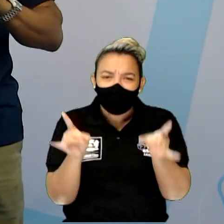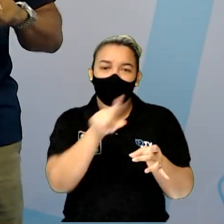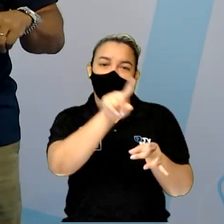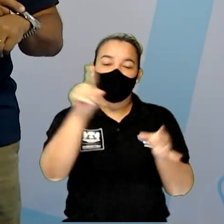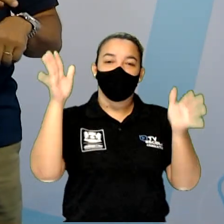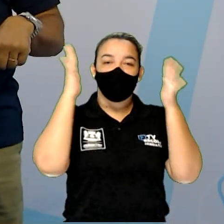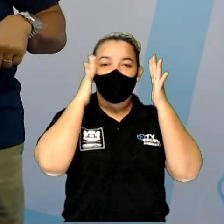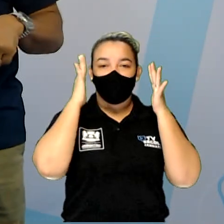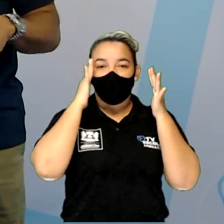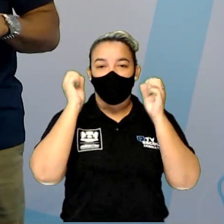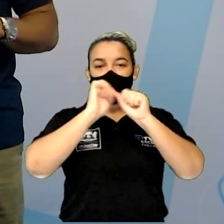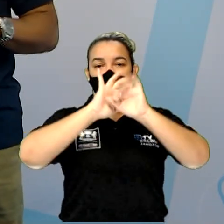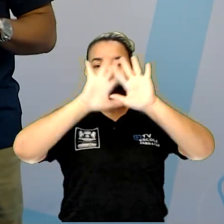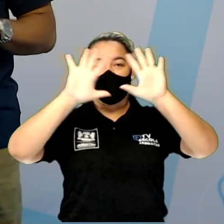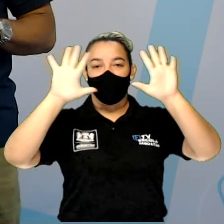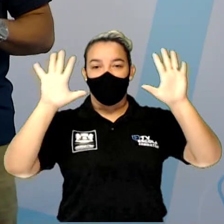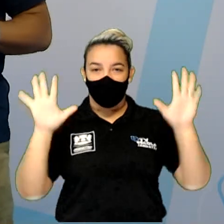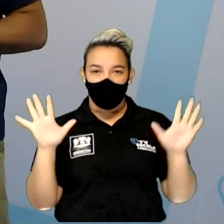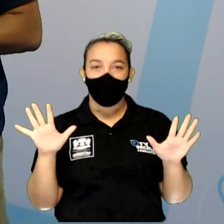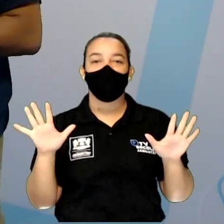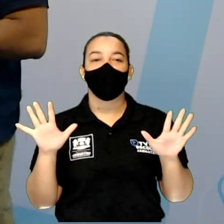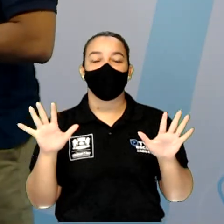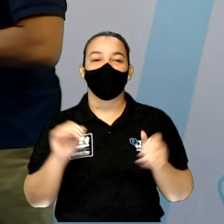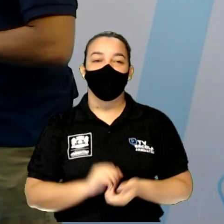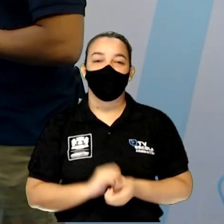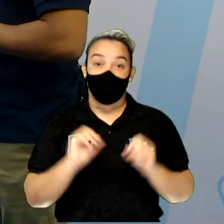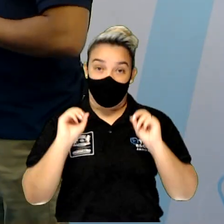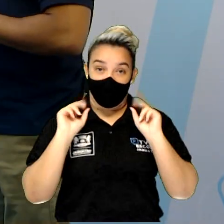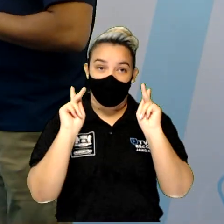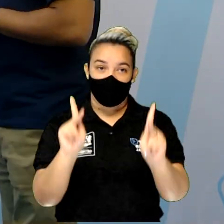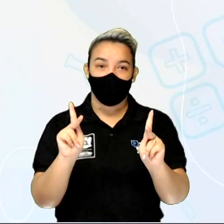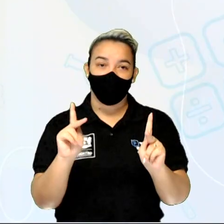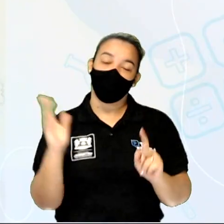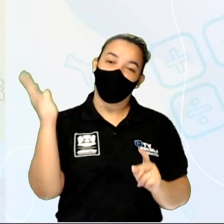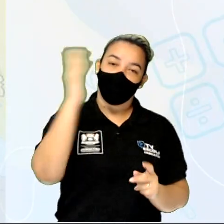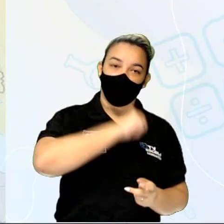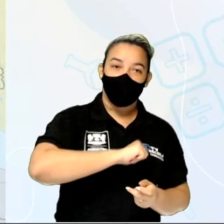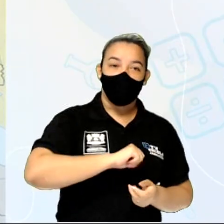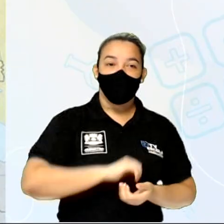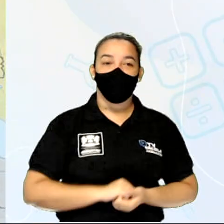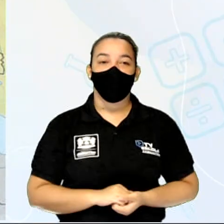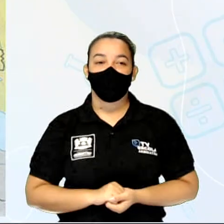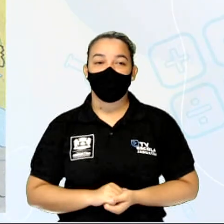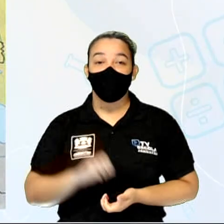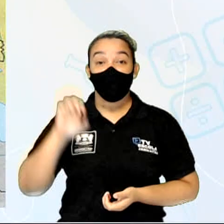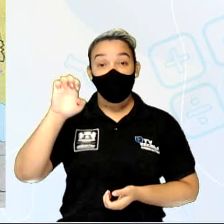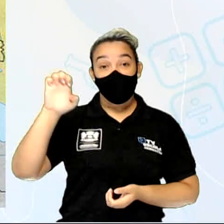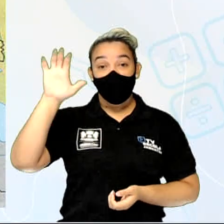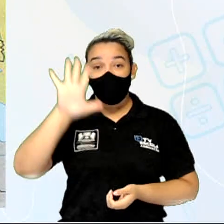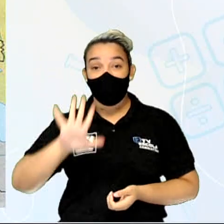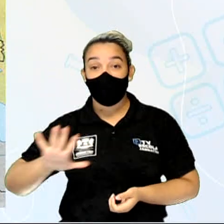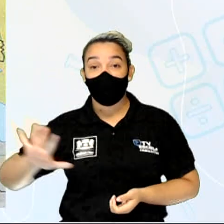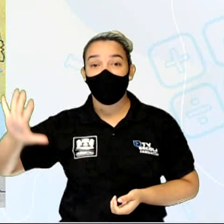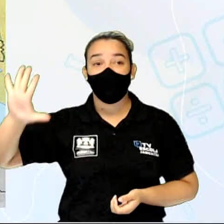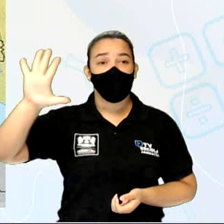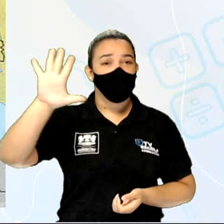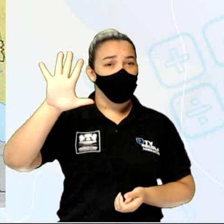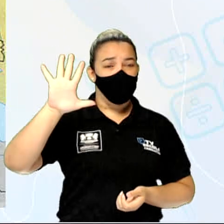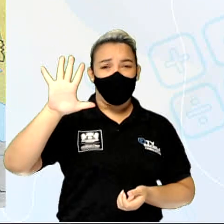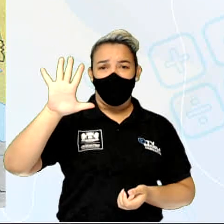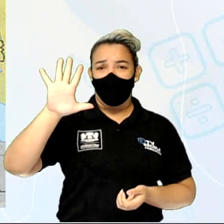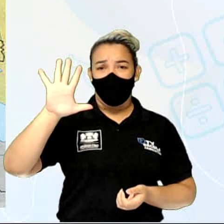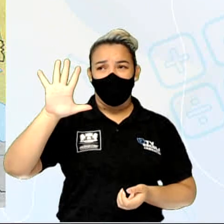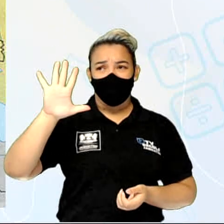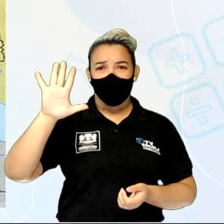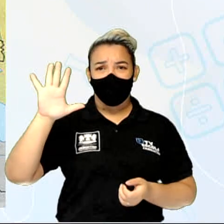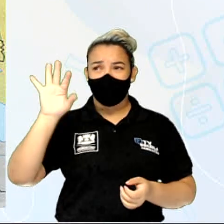massa? De acordo com o tempo que a gente tem para essas aulas. Ok? Então, vamos lá. A Europa é um continente bastante recortado.